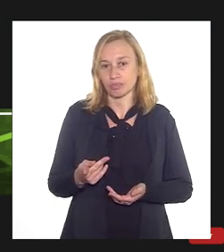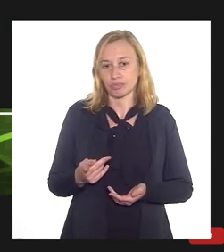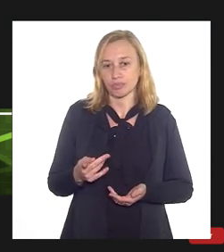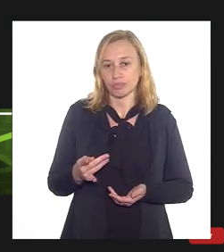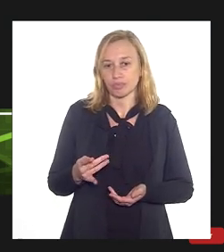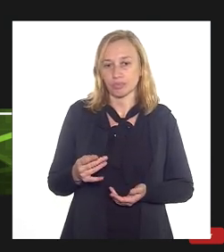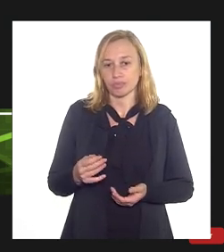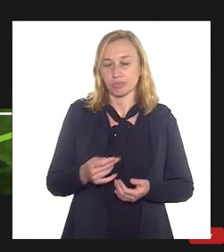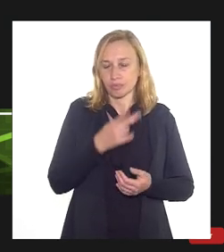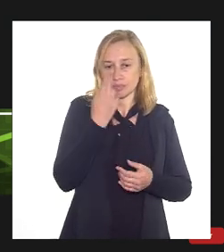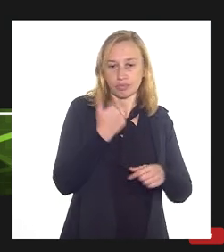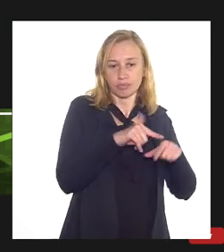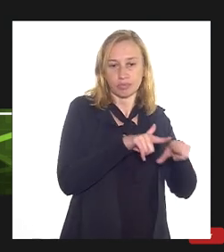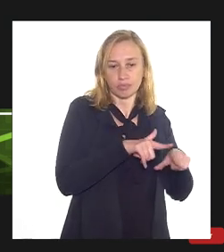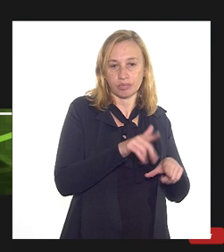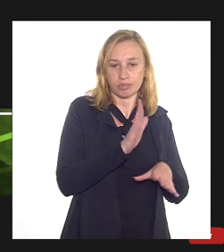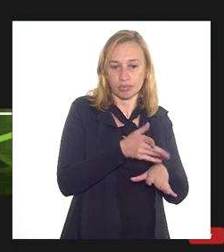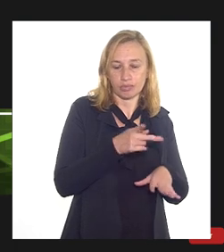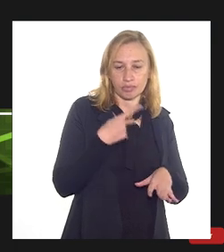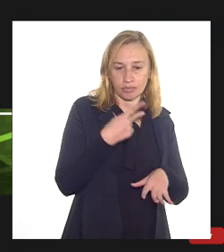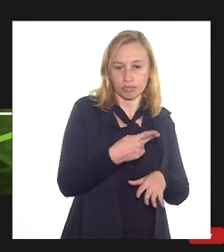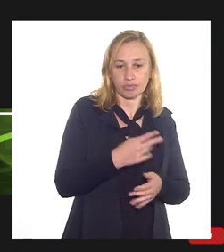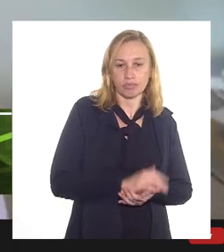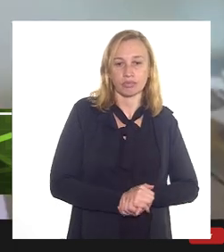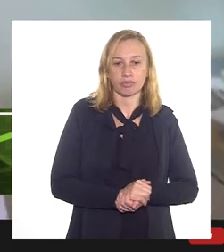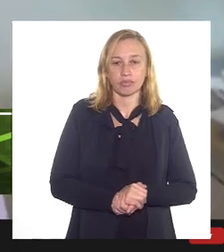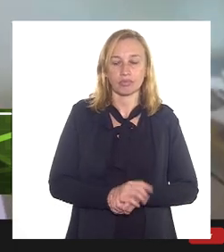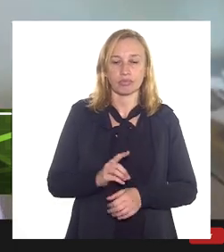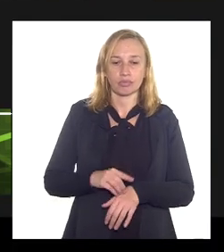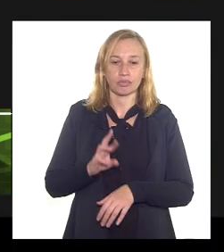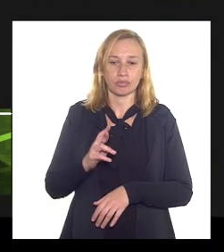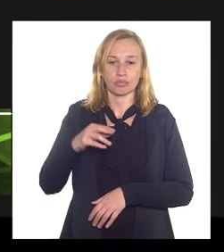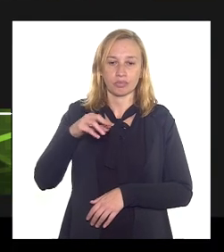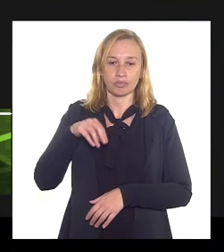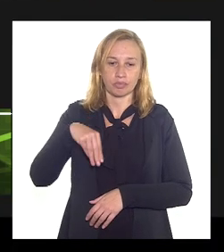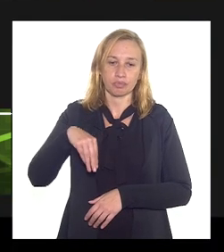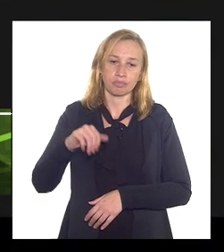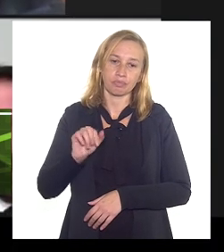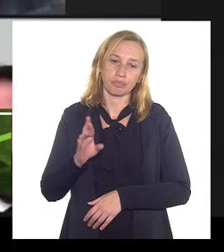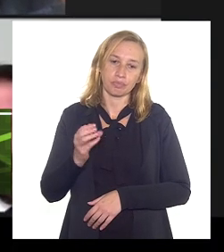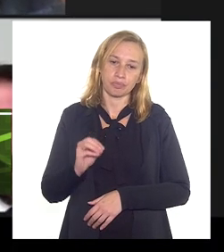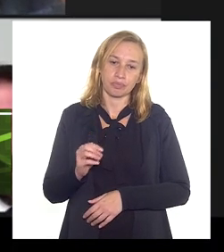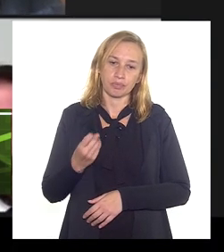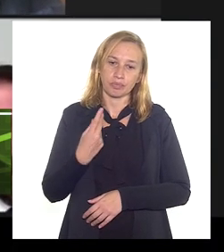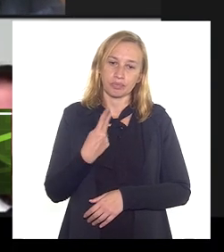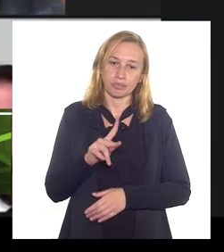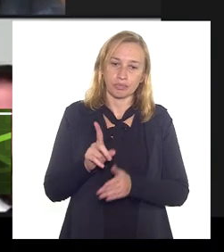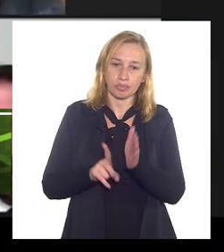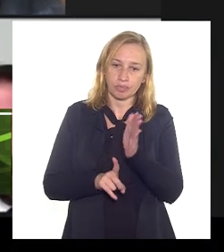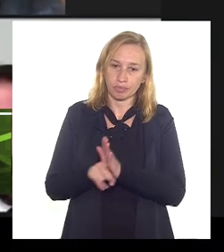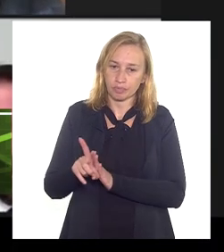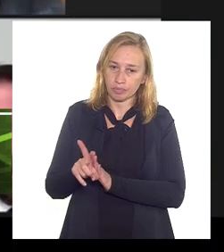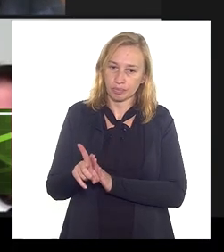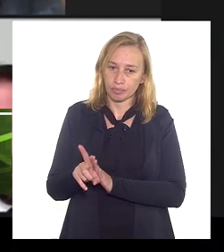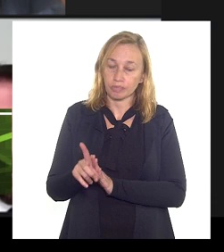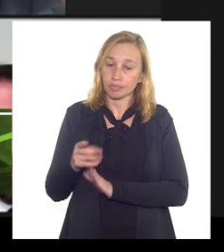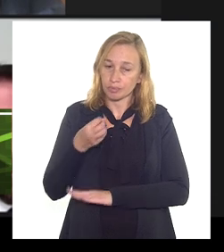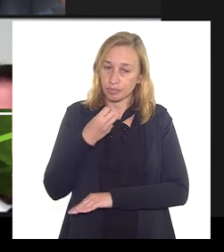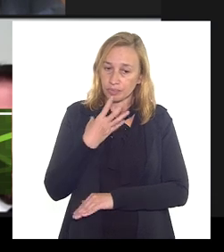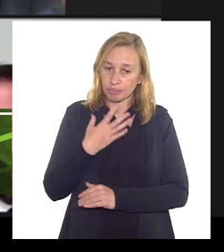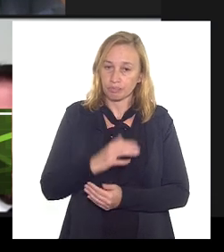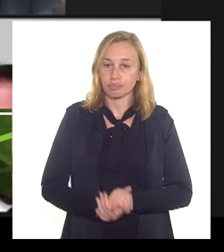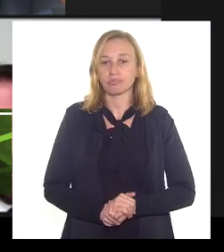dos ativos mencionados. Doutor Marcelo, a sua pergunta é oportuna?